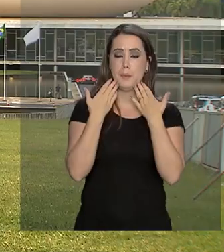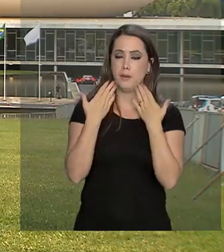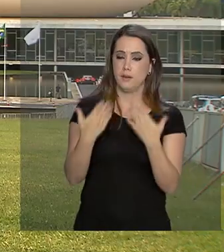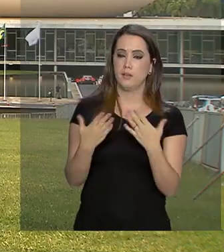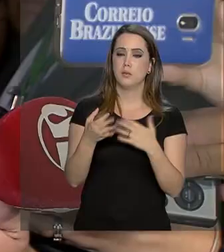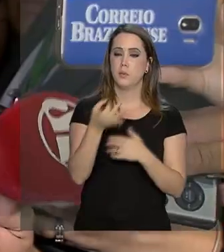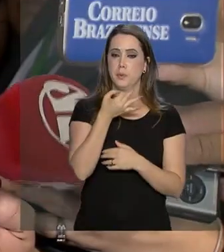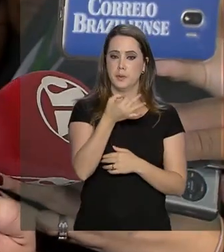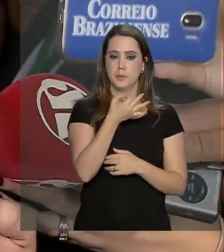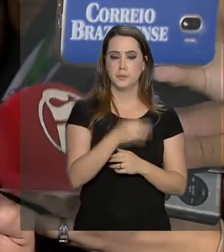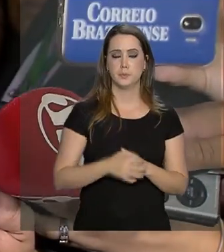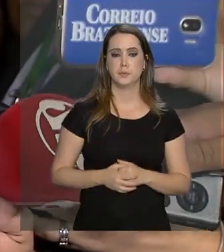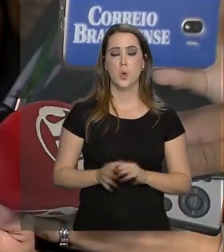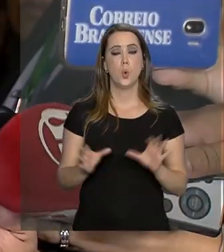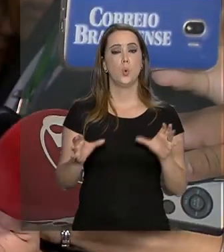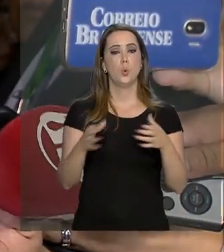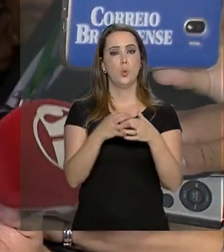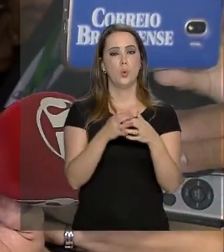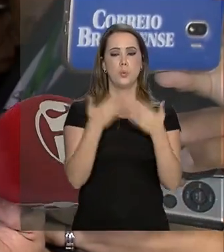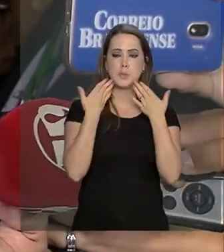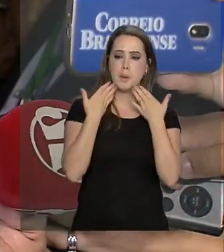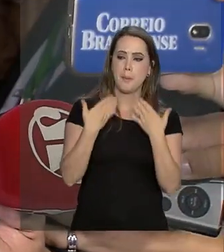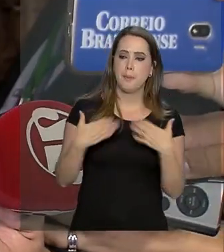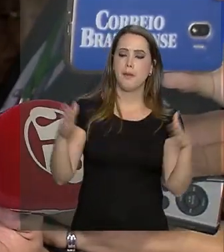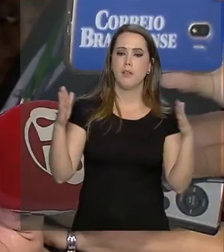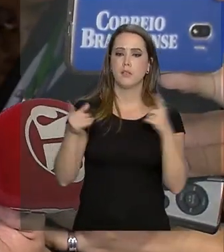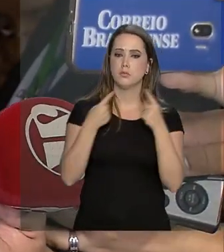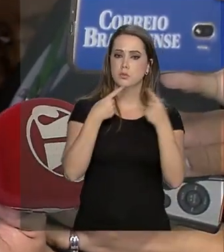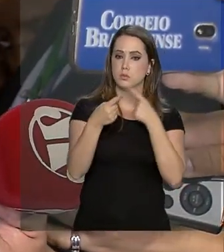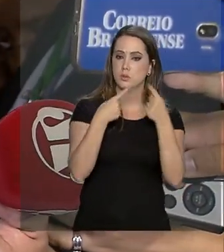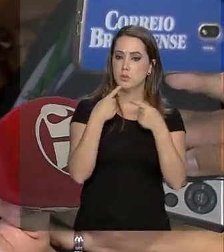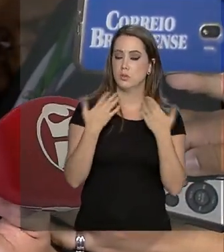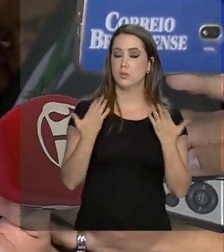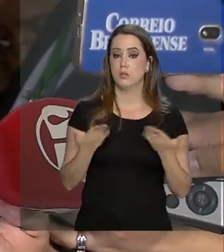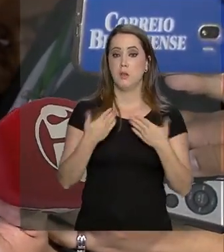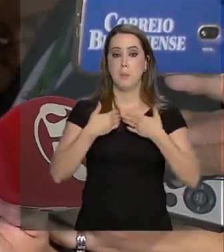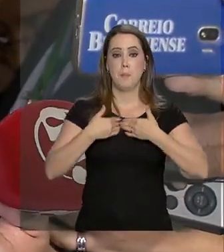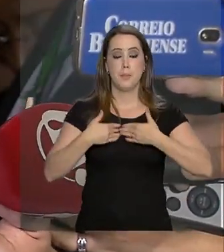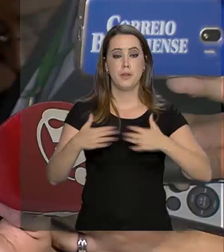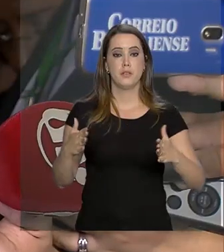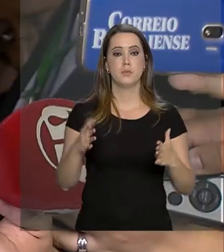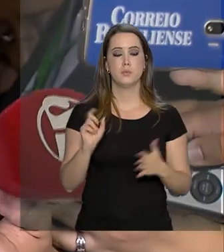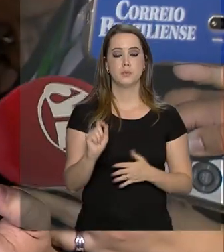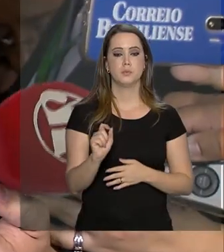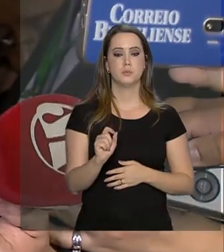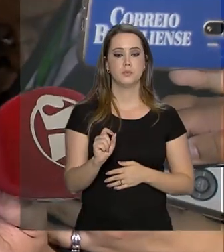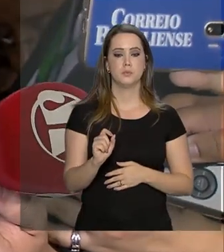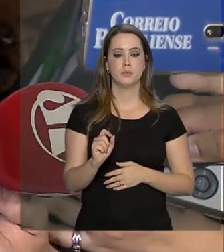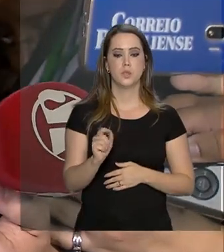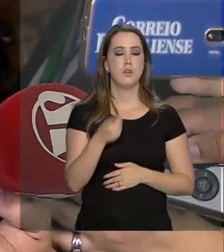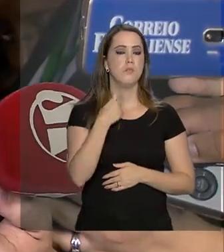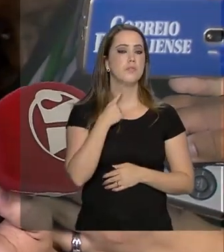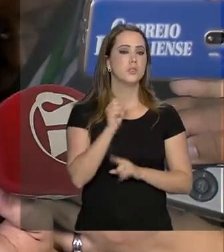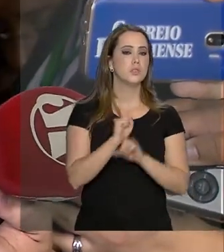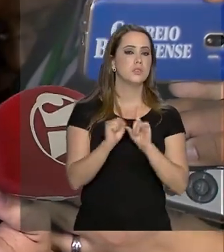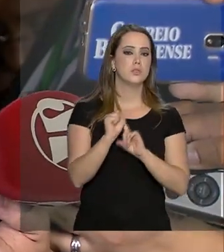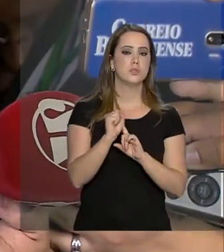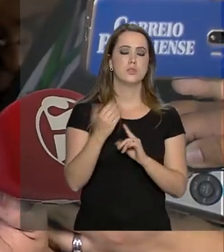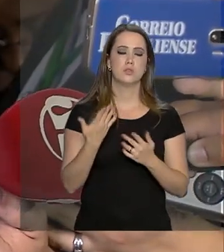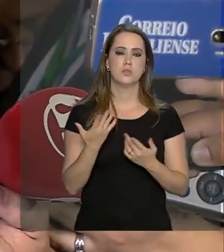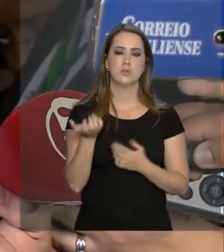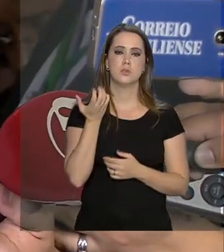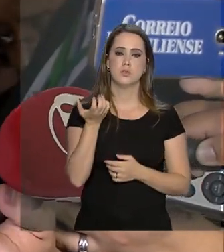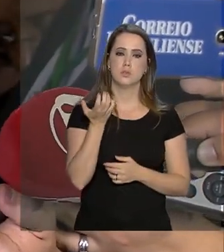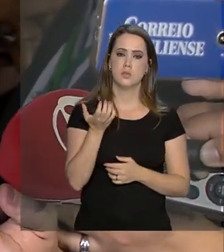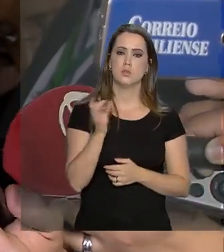a sugestões. Os parlamentares estão abertos ao diálogo, estão abertos aos anseios da sociedade, que